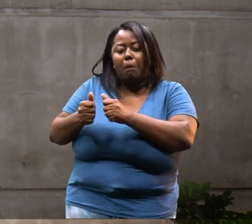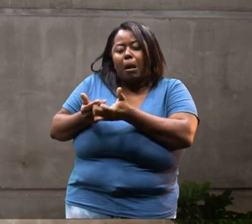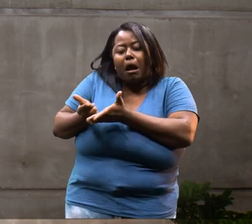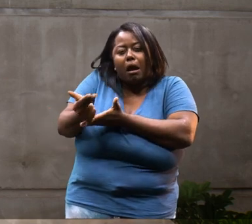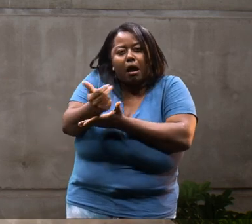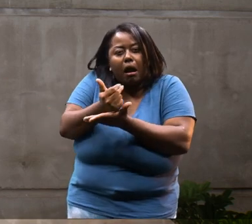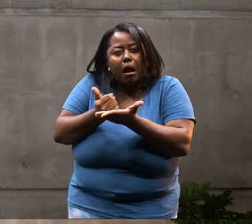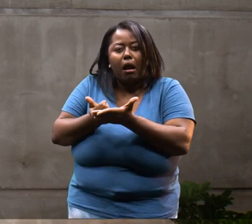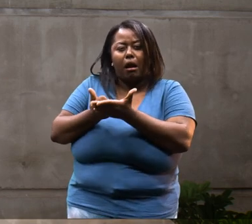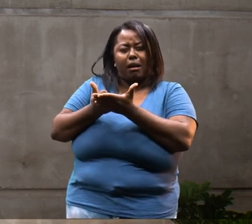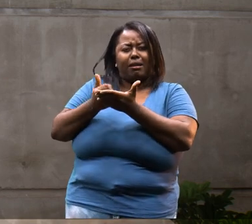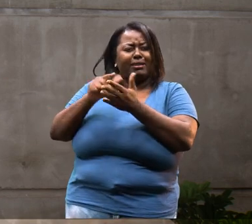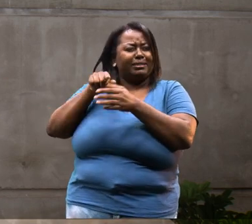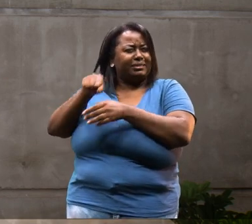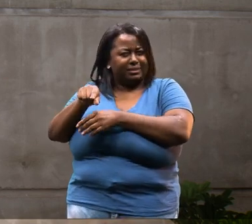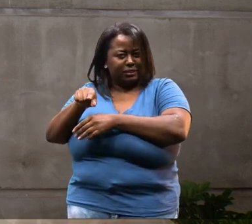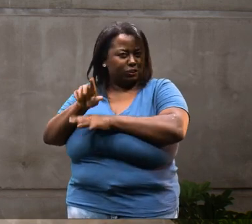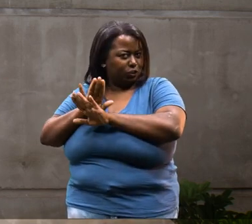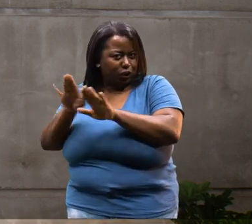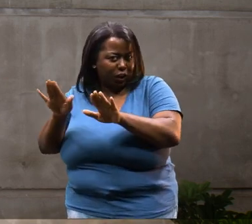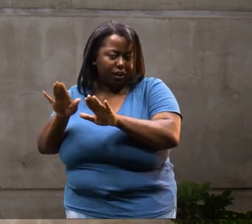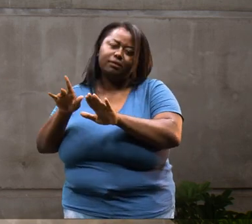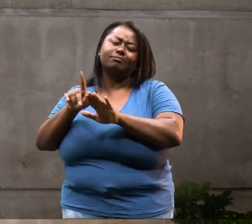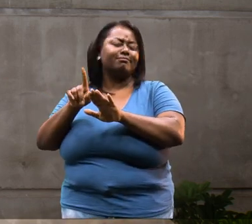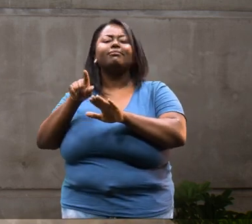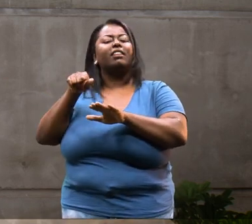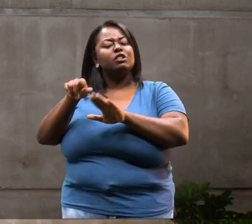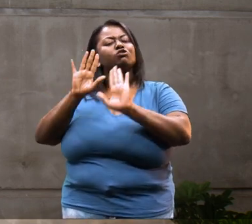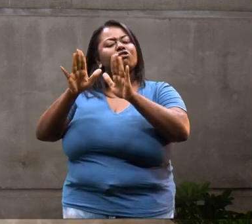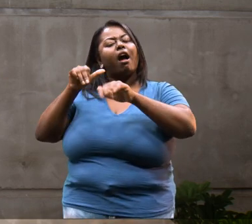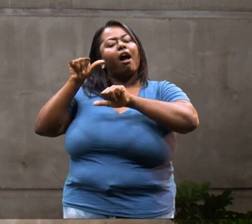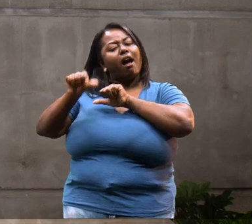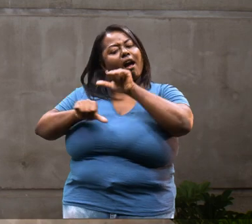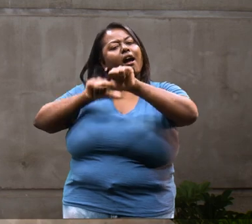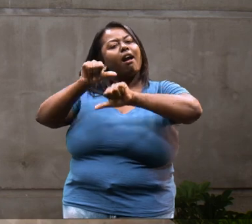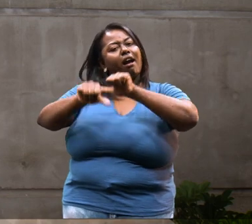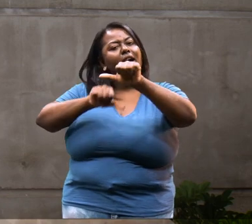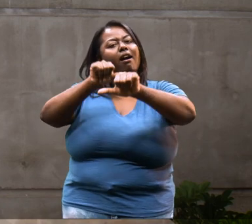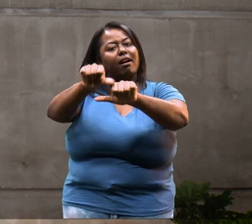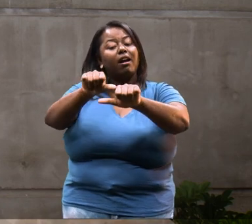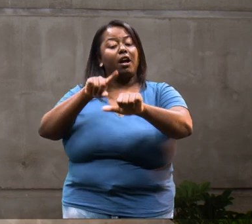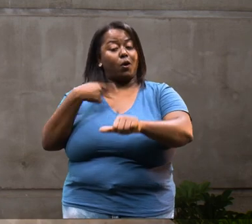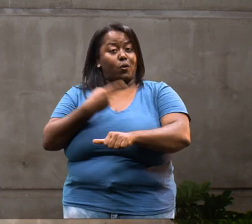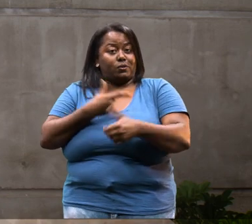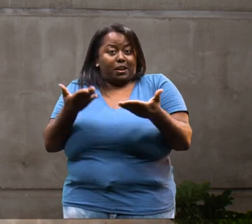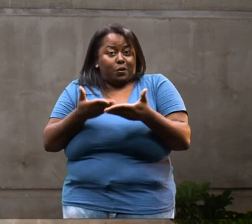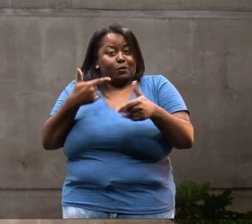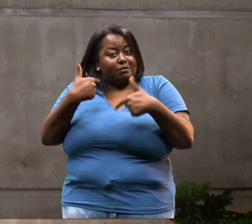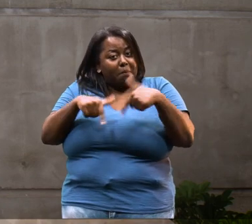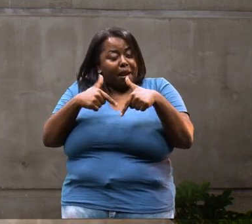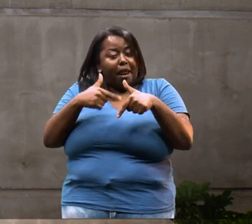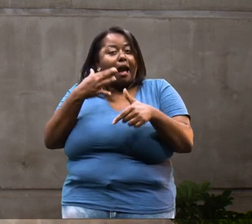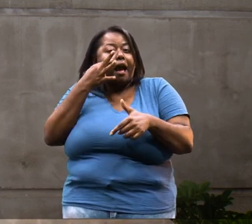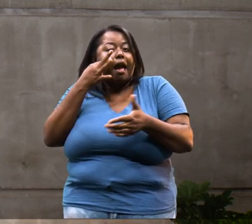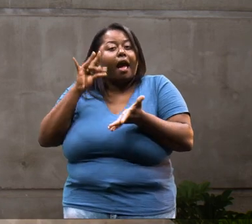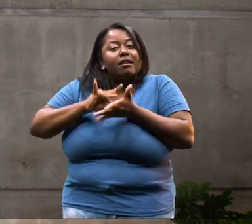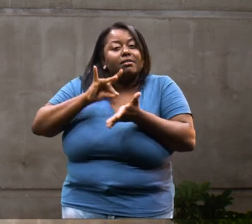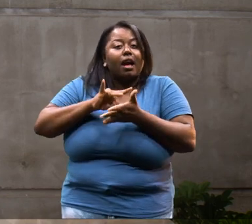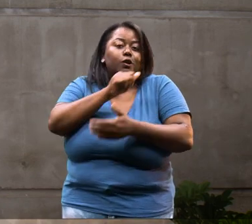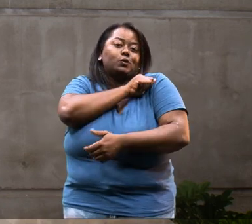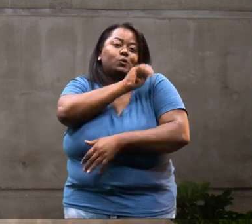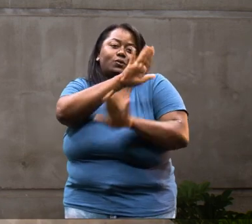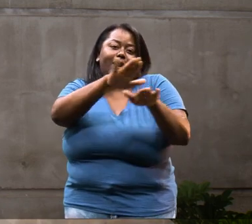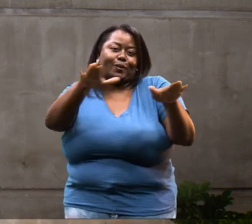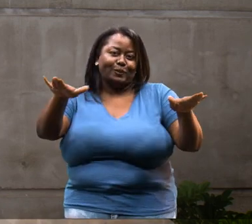mapas, com cartografia em si, e, ao mesmo tempo, isso vem mudando e a gente consegue trabalhar hoje mais a